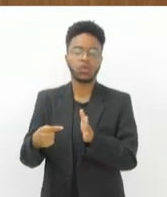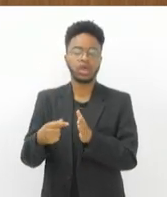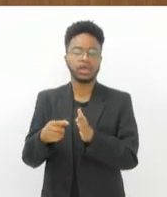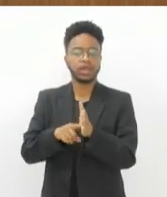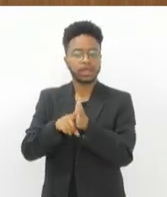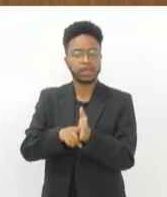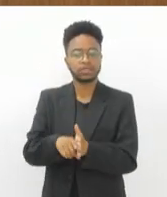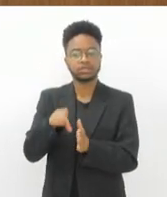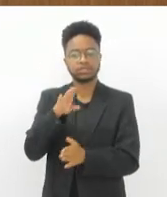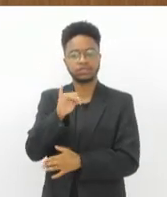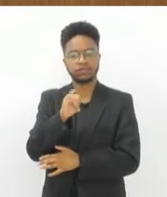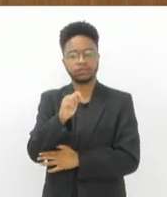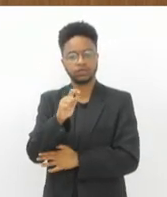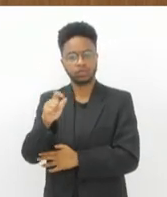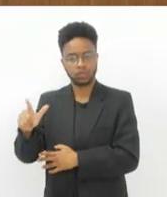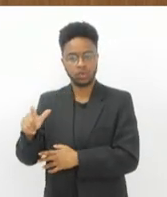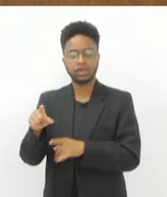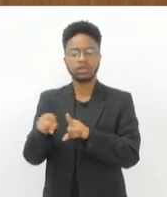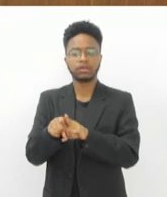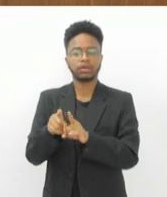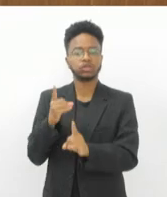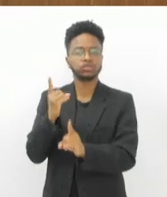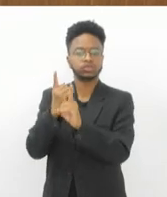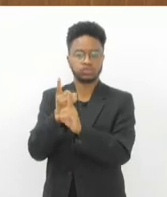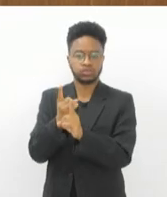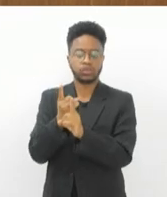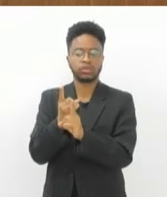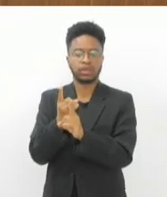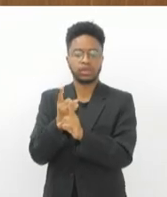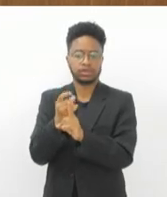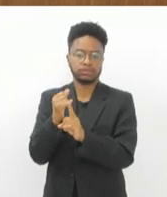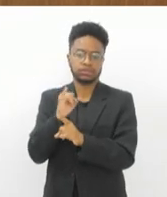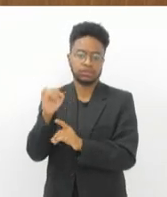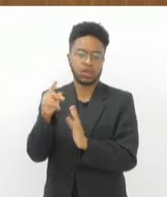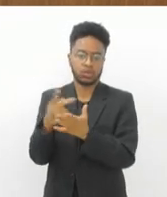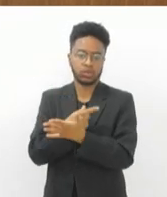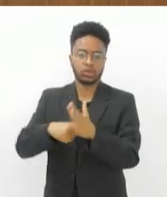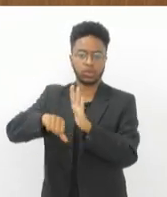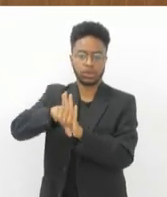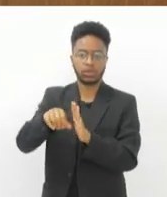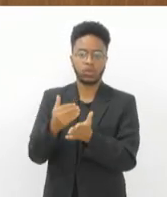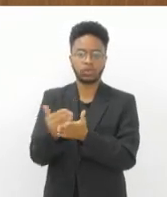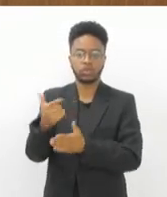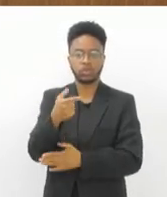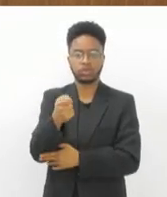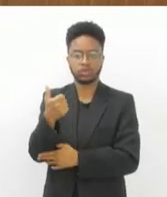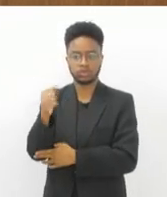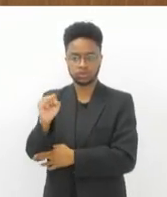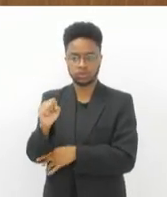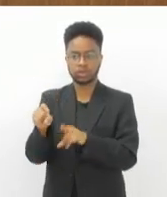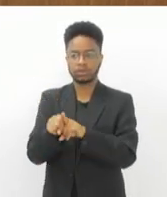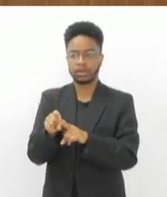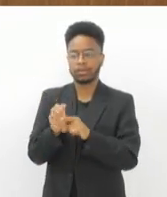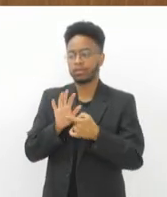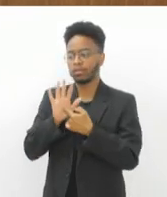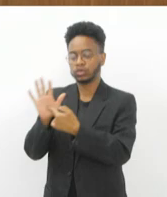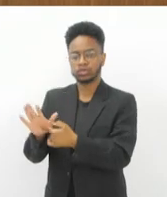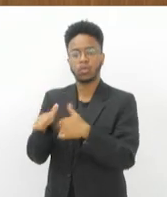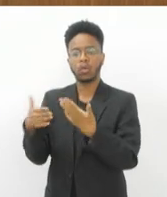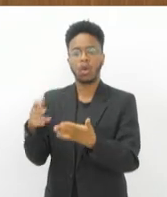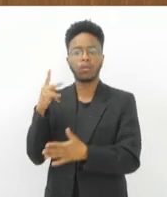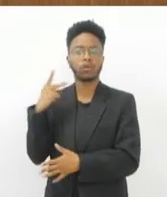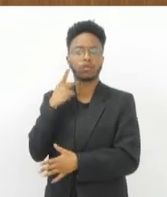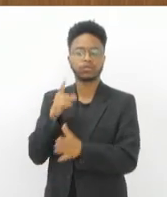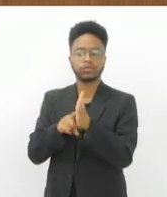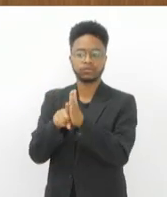fato e de identificar um inquérito criminal que ele disse que existe desde 2018 e informar a ele qual é a promotoria de